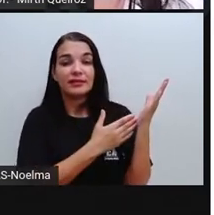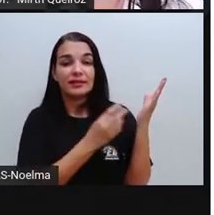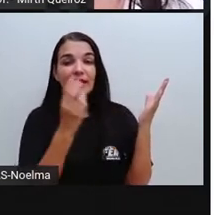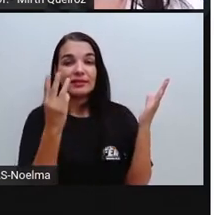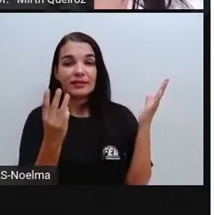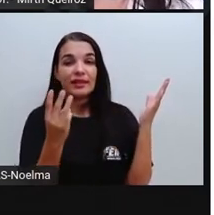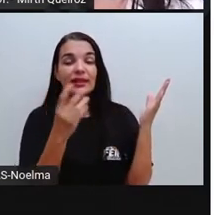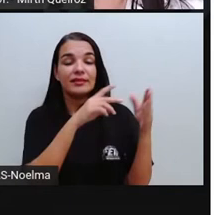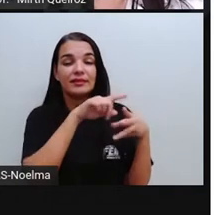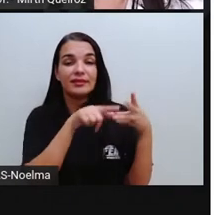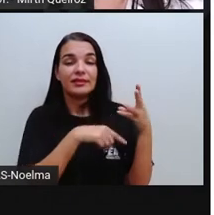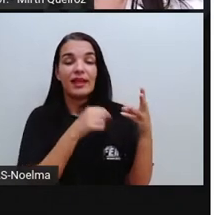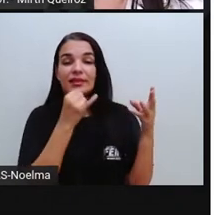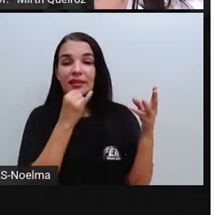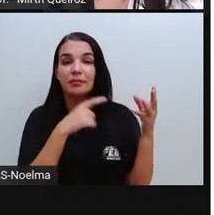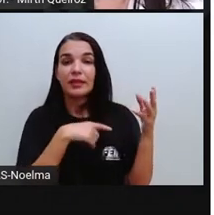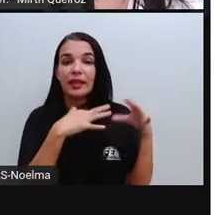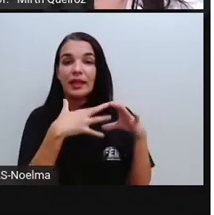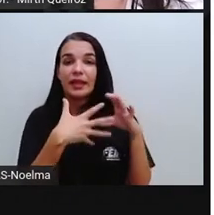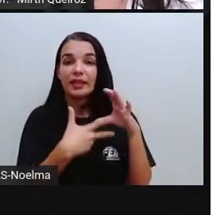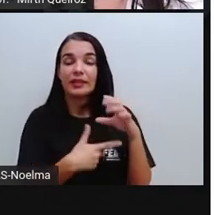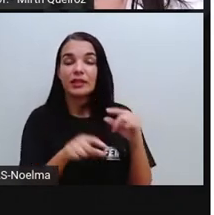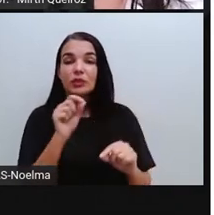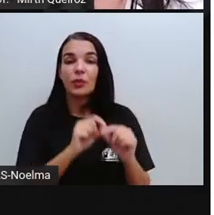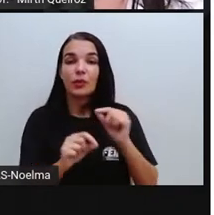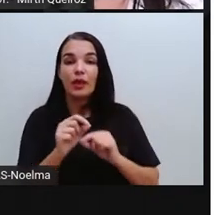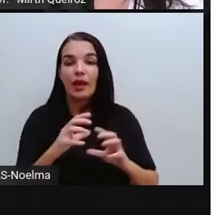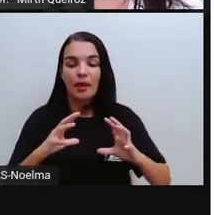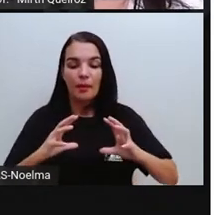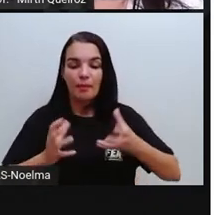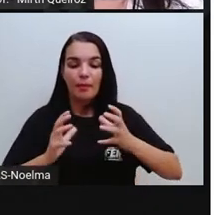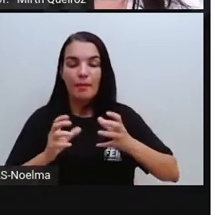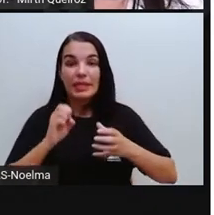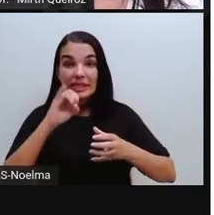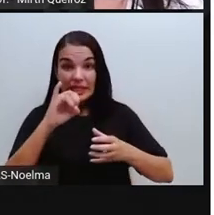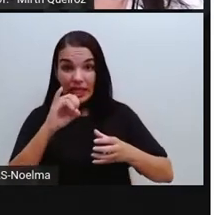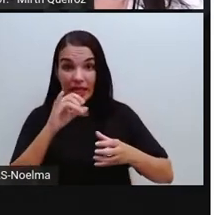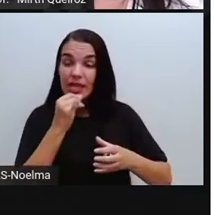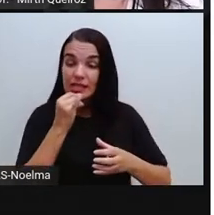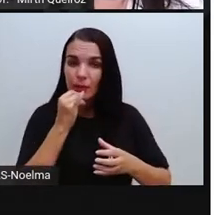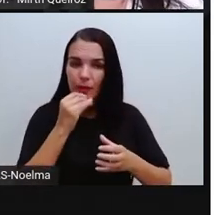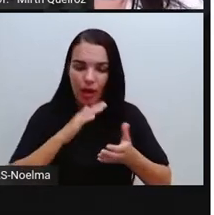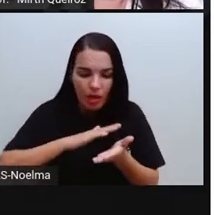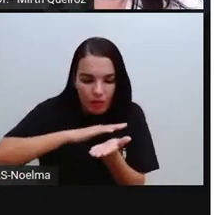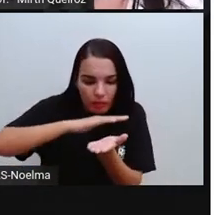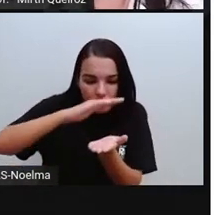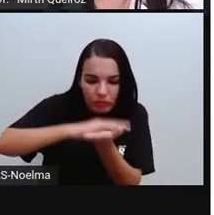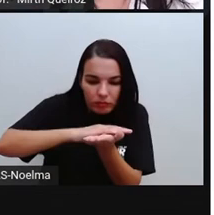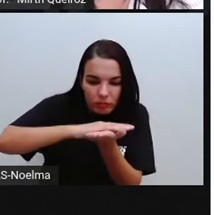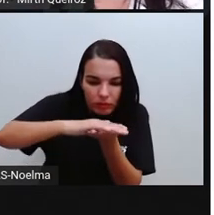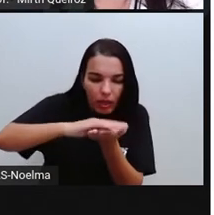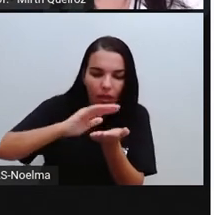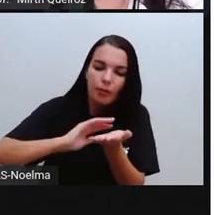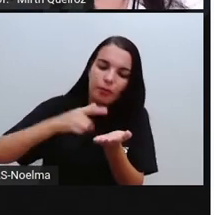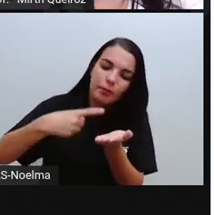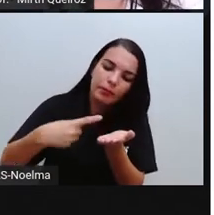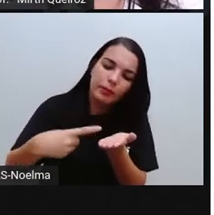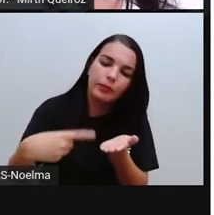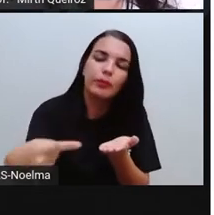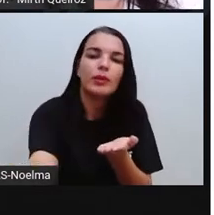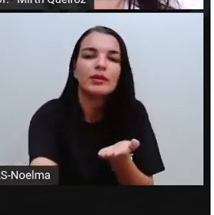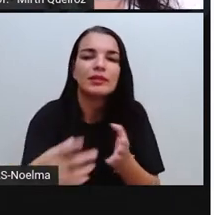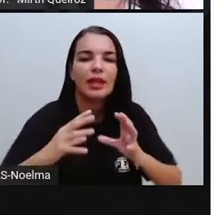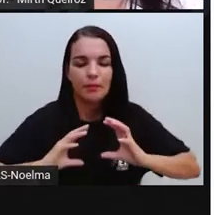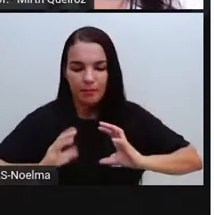É uma característica dos corpos redondos, né? Se colocados eles sobre uma superfície plana, eles vão se